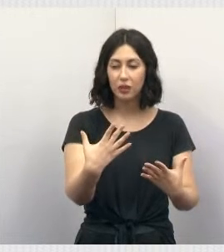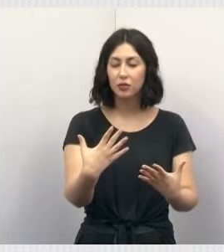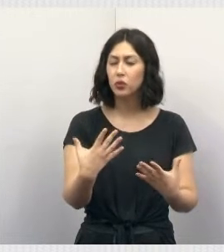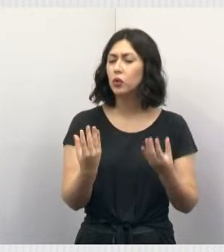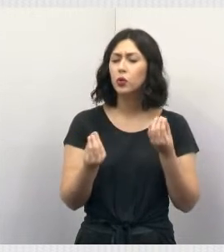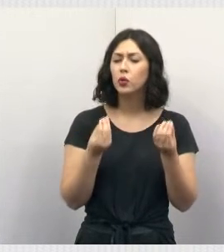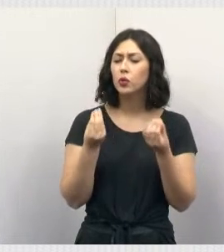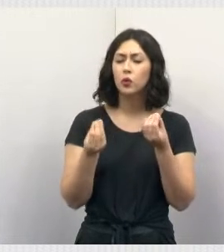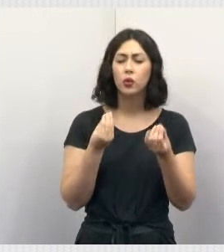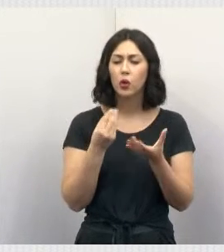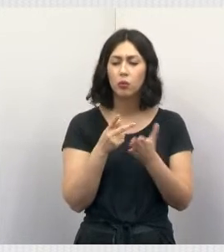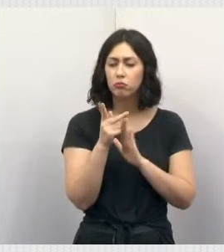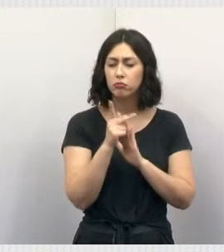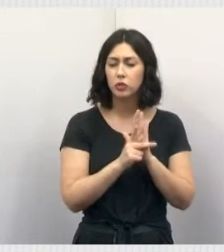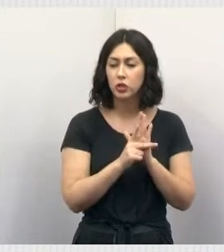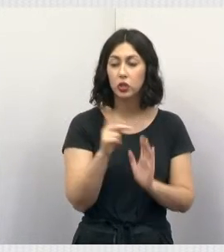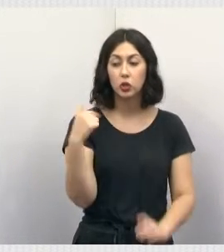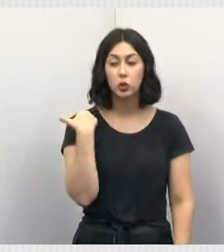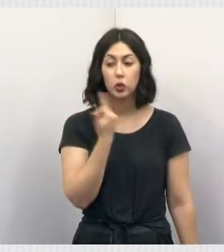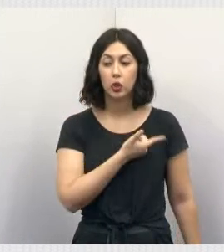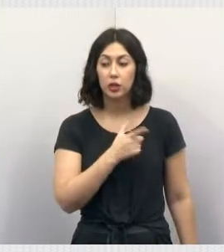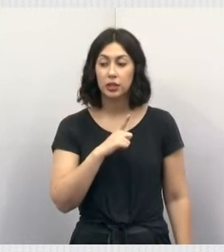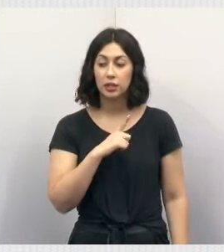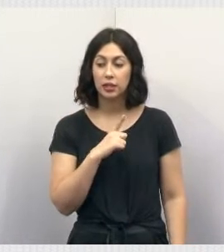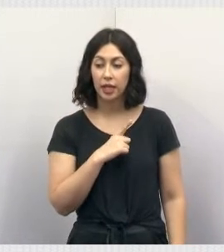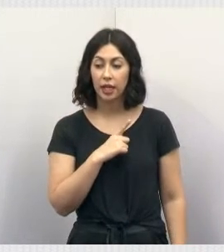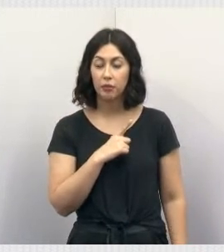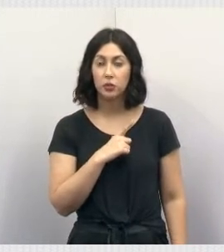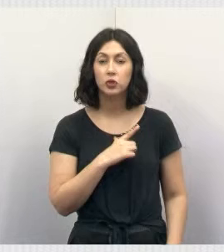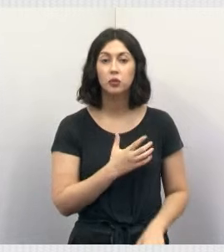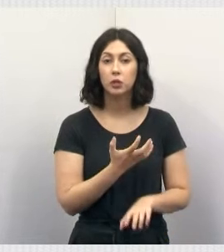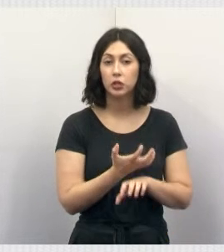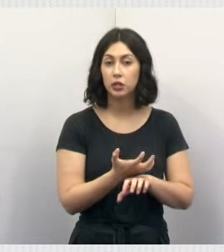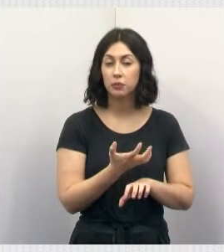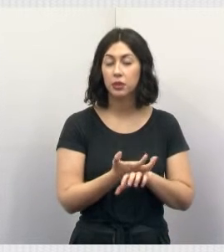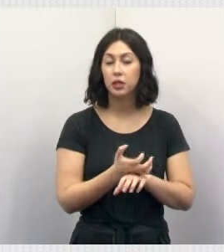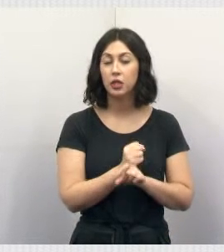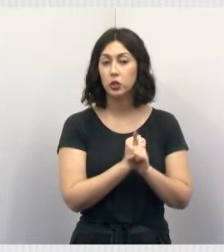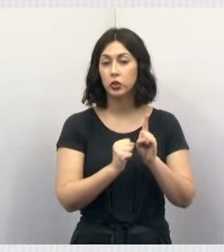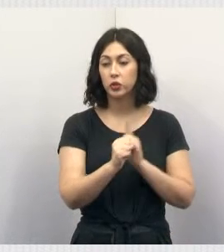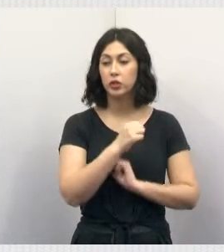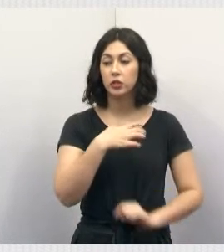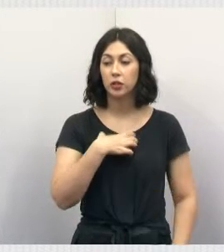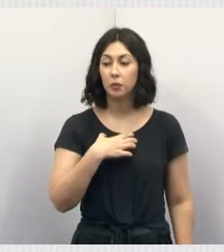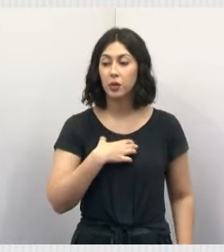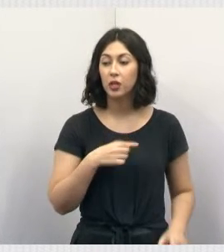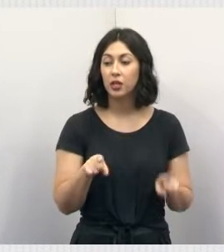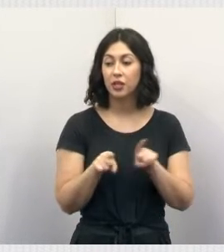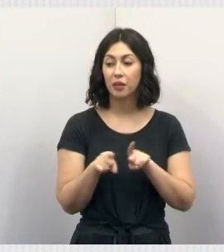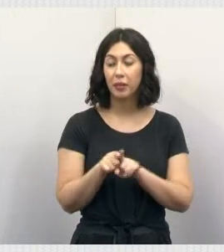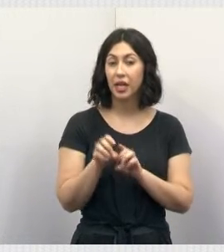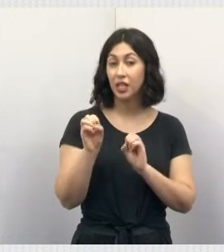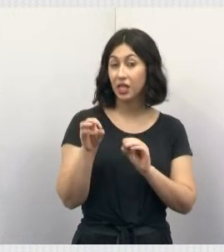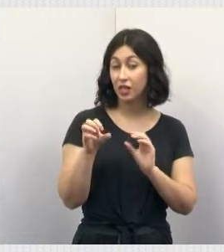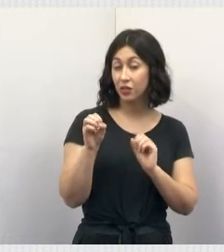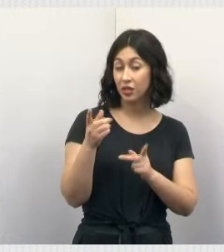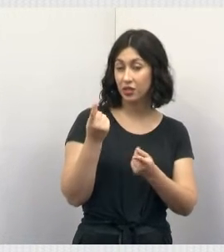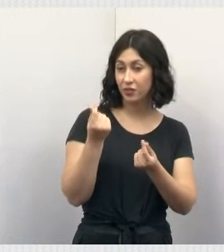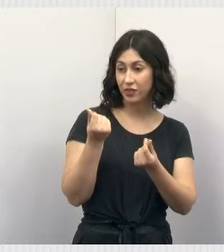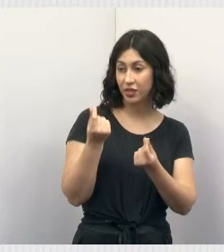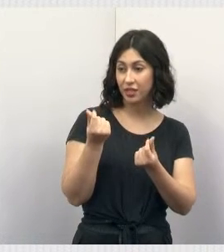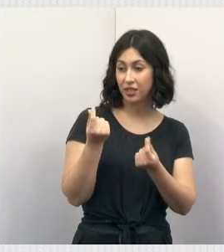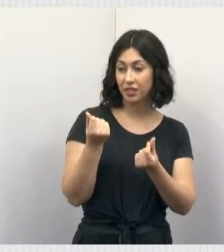como que foi esse projeto? Então, nós temos a disciplina socioemocional e existe dentro dessa disciplina a educação financeira.